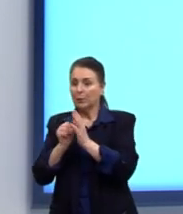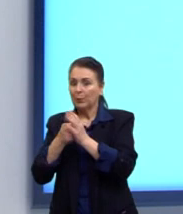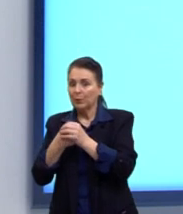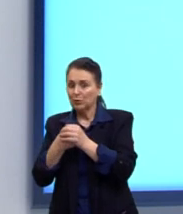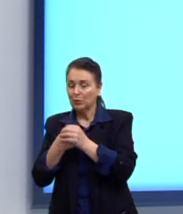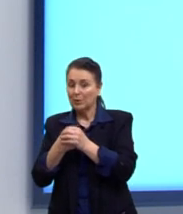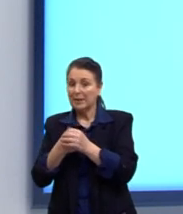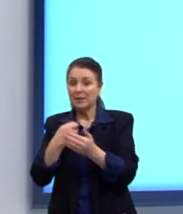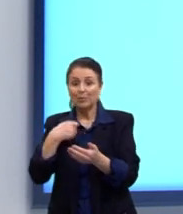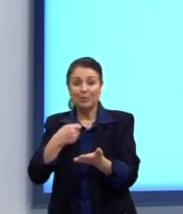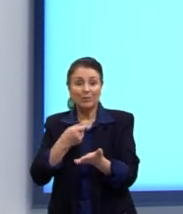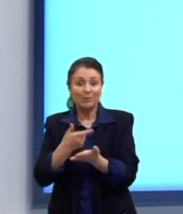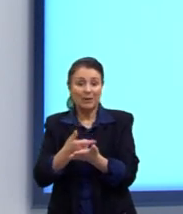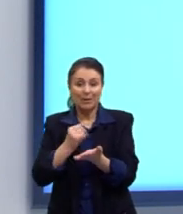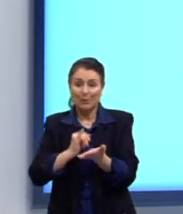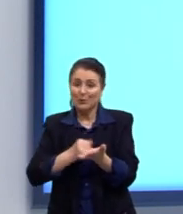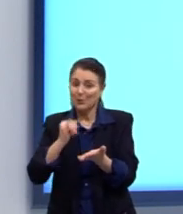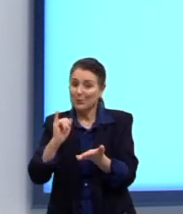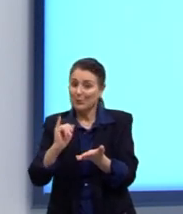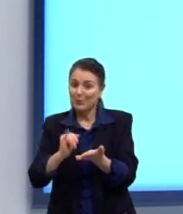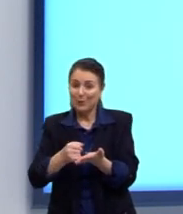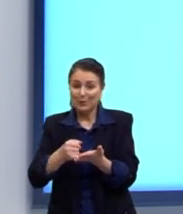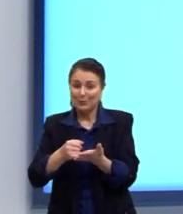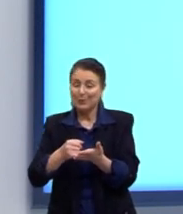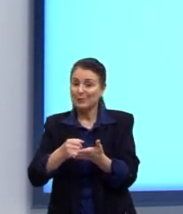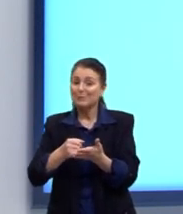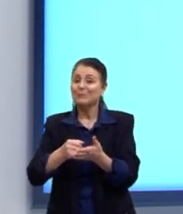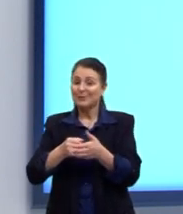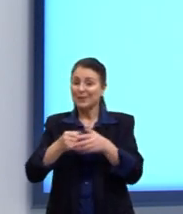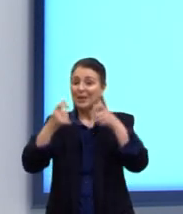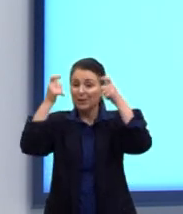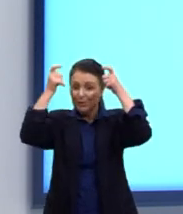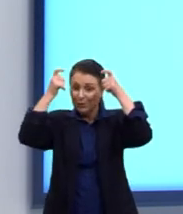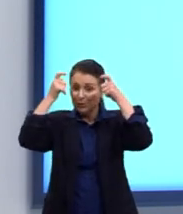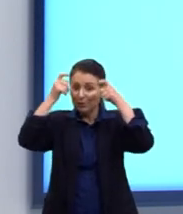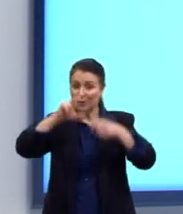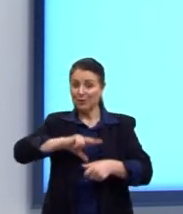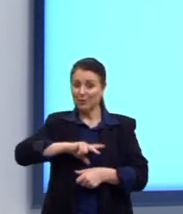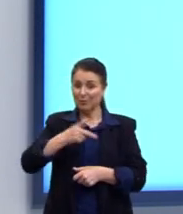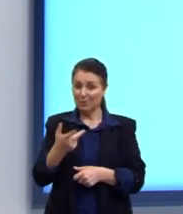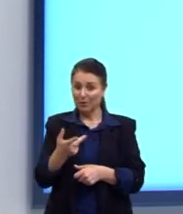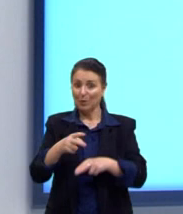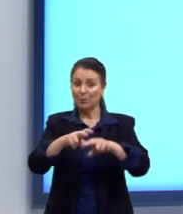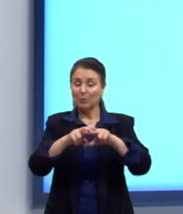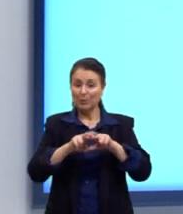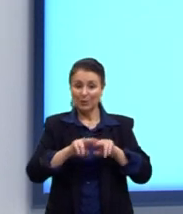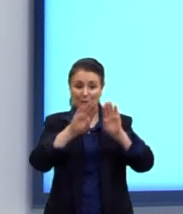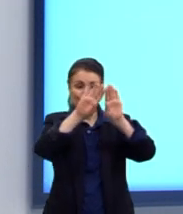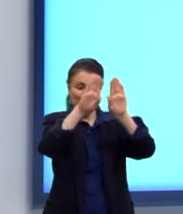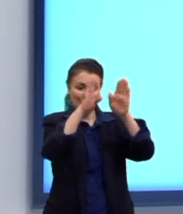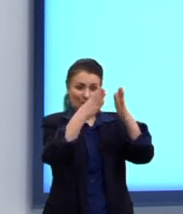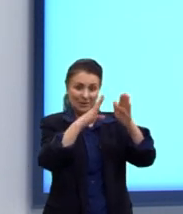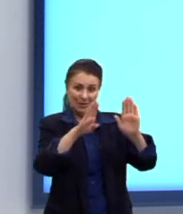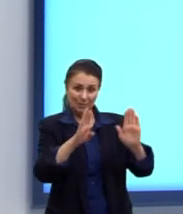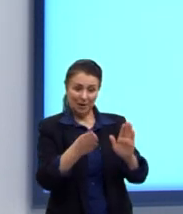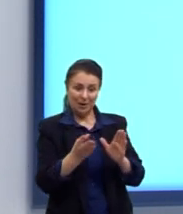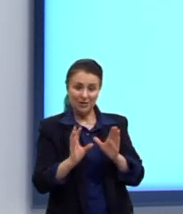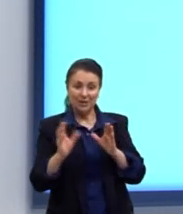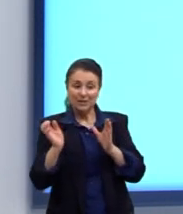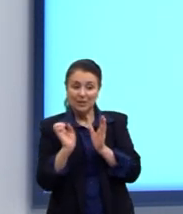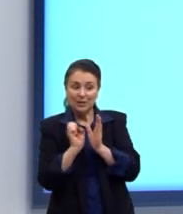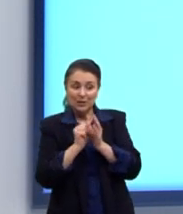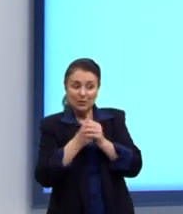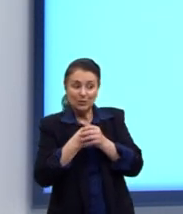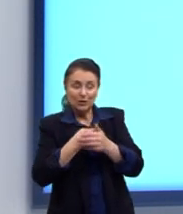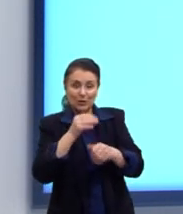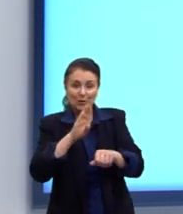pagar os abusivos impostos da coroa. Não é à toa que uma imagem sagrada que esconde via o metal virou